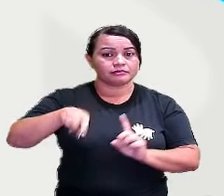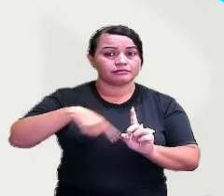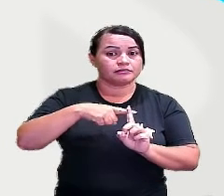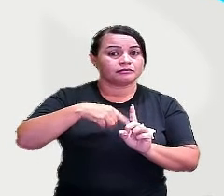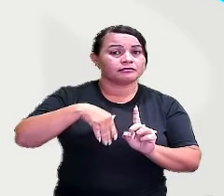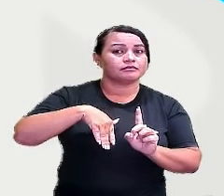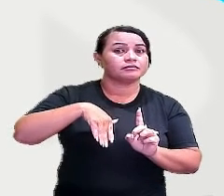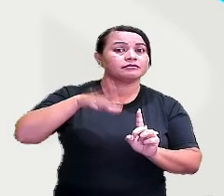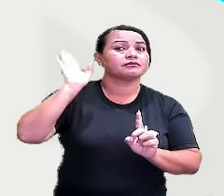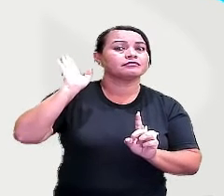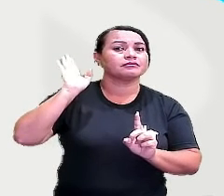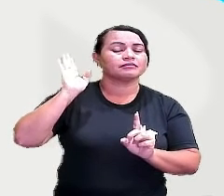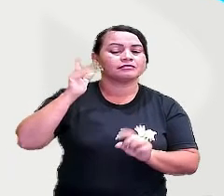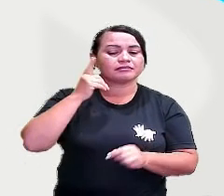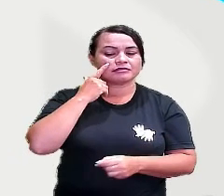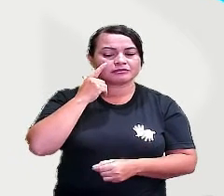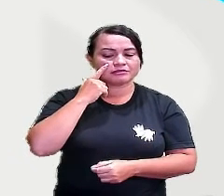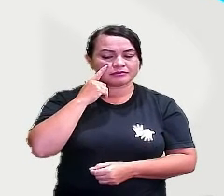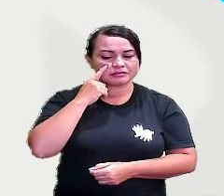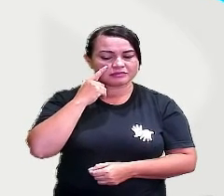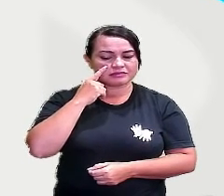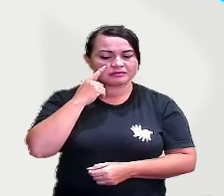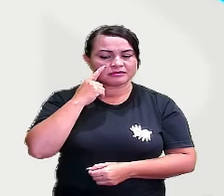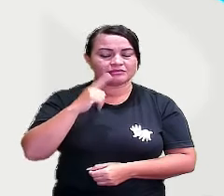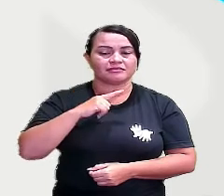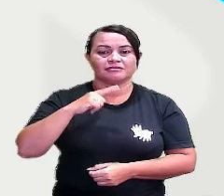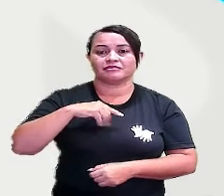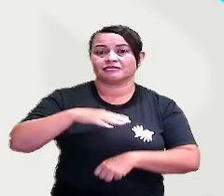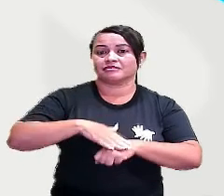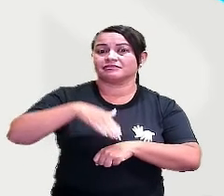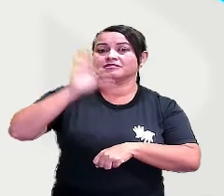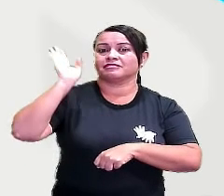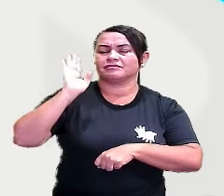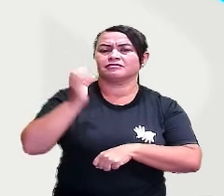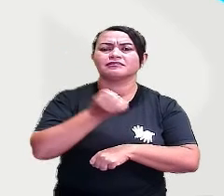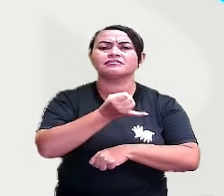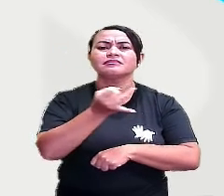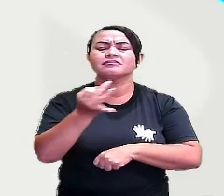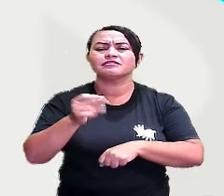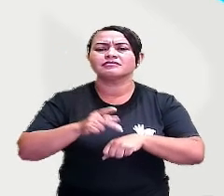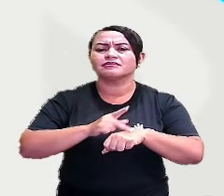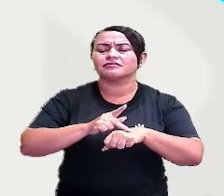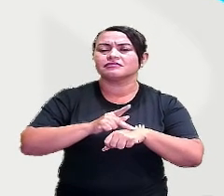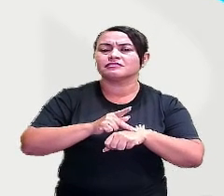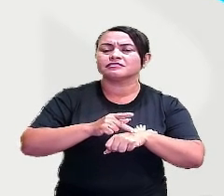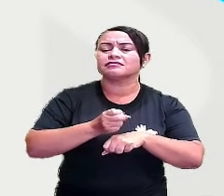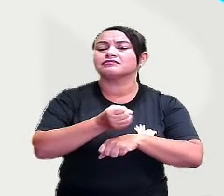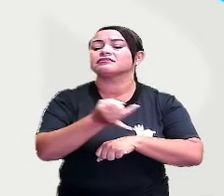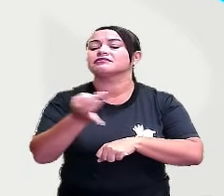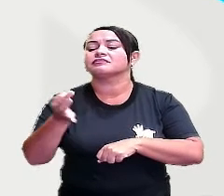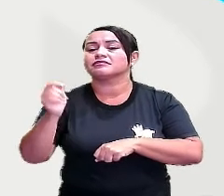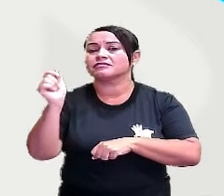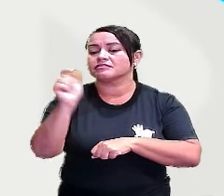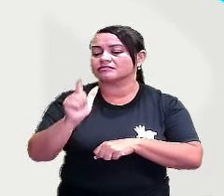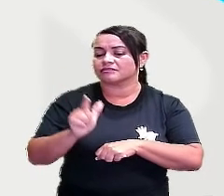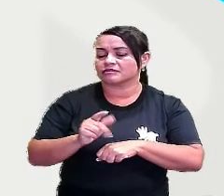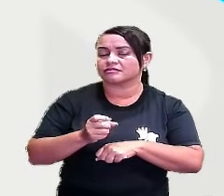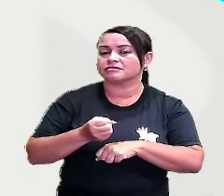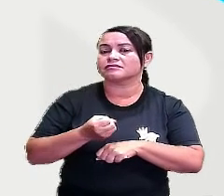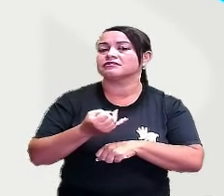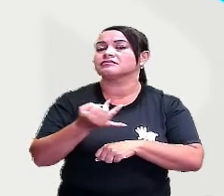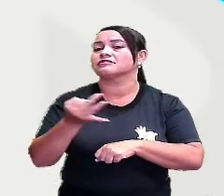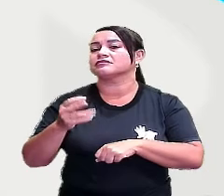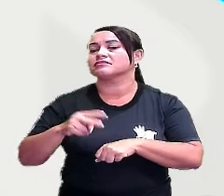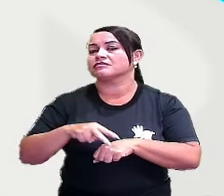Então, aí, eu tenho quantas bolinhas pretas, quantas bolinhas azuis e quantas bolinhas